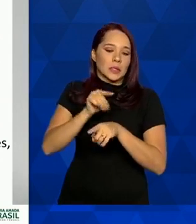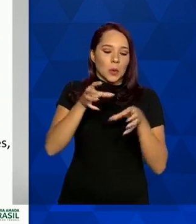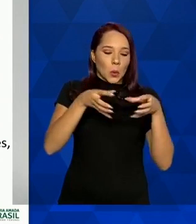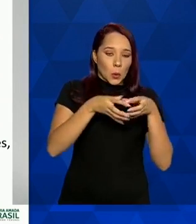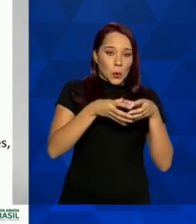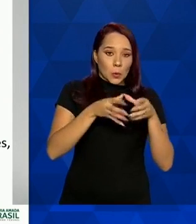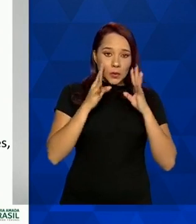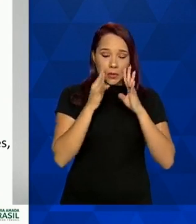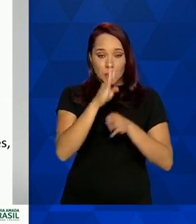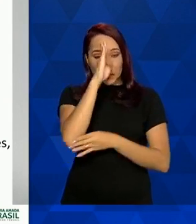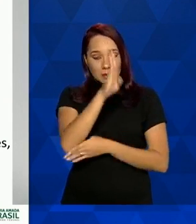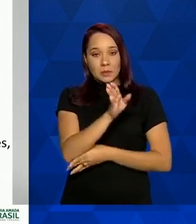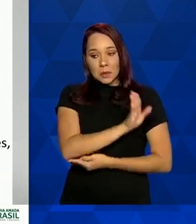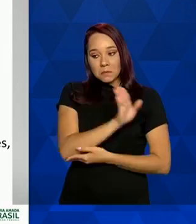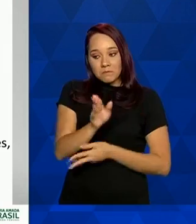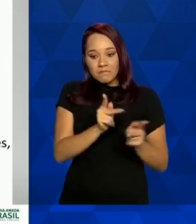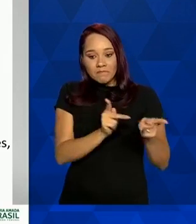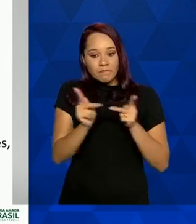equipes de atenção primária.